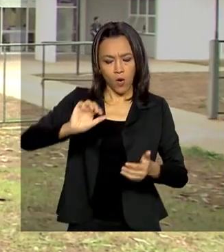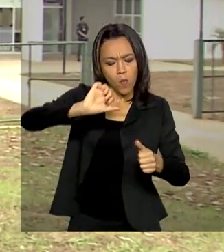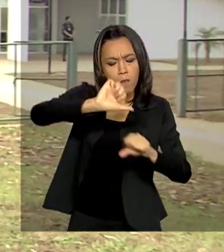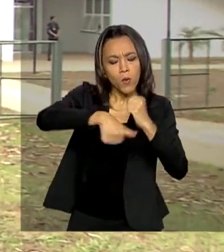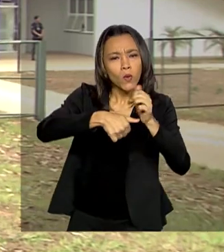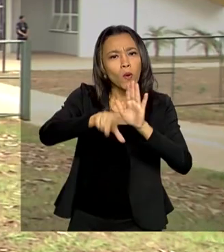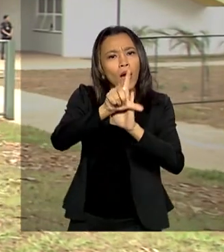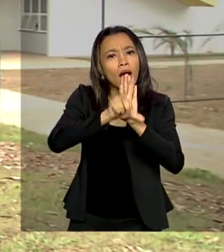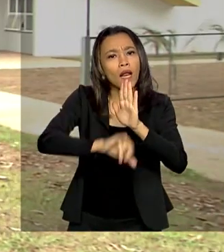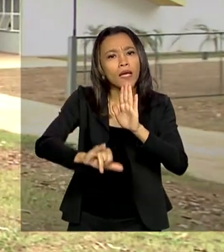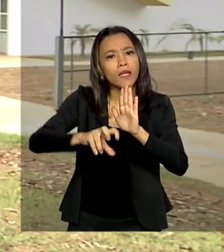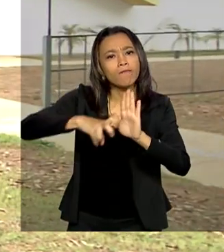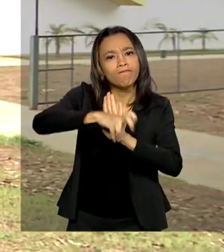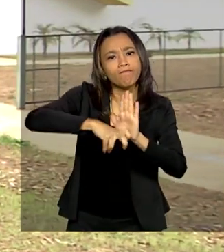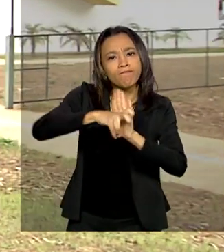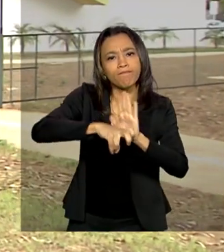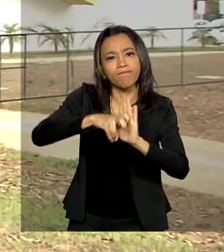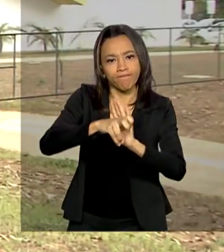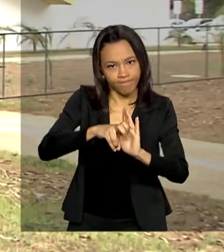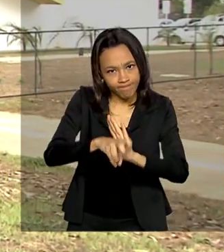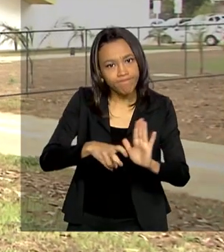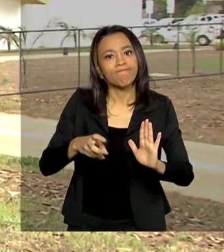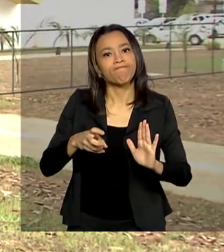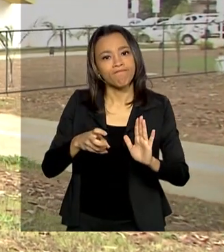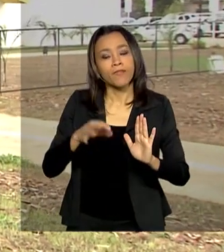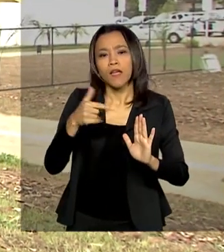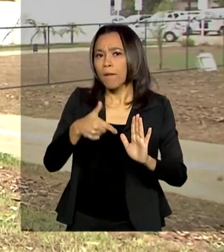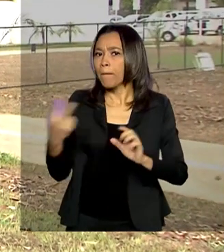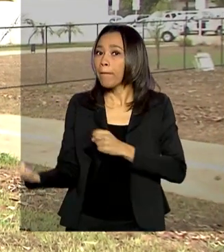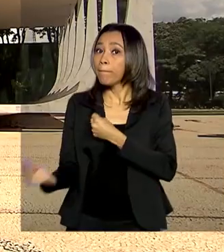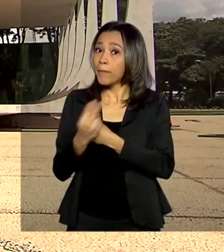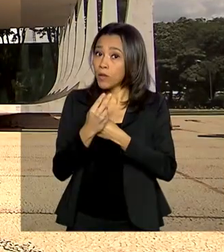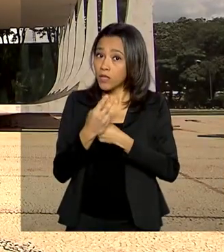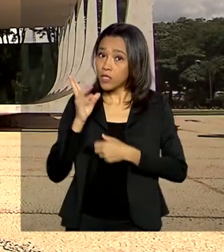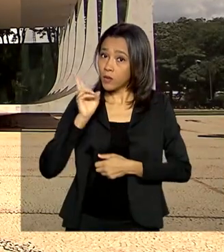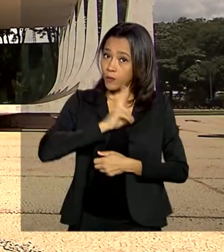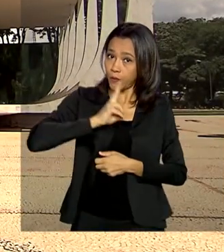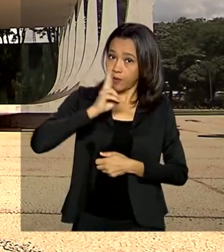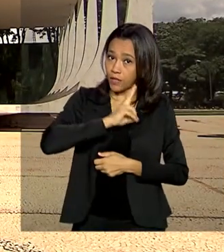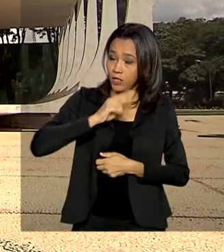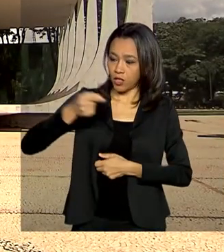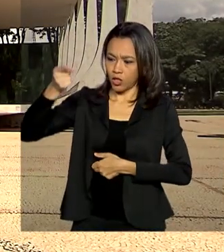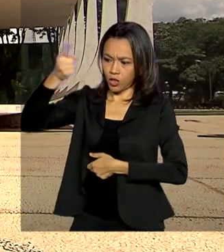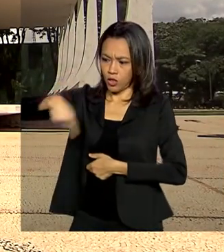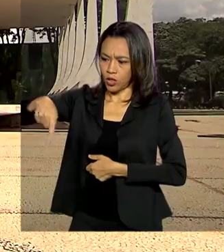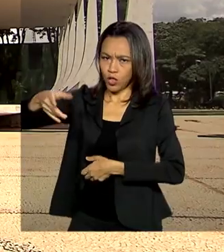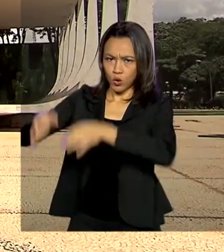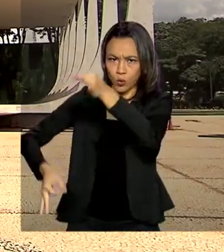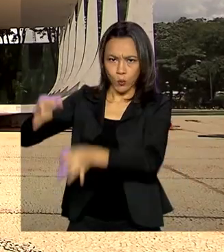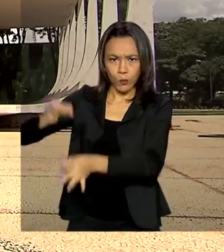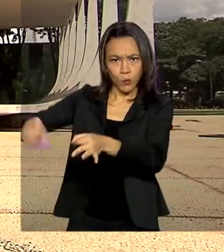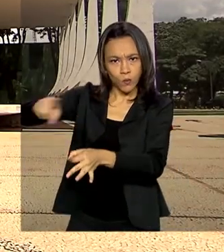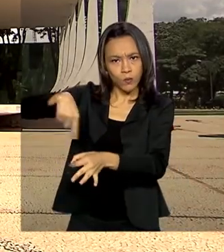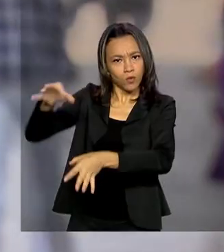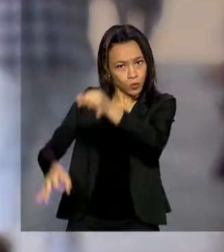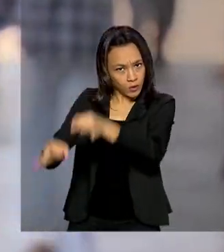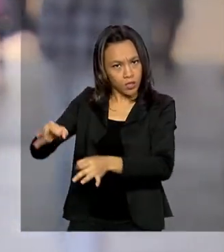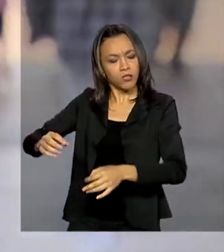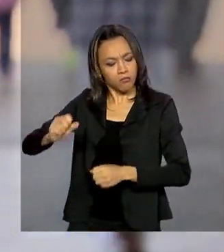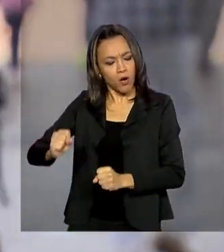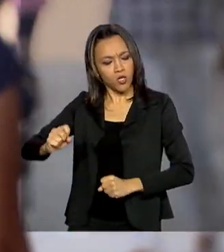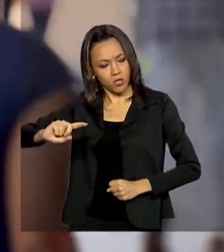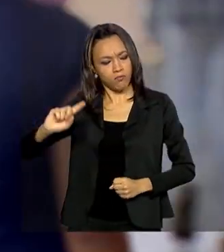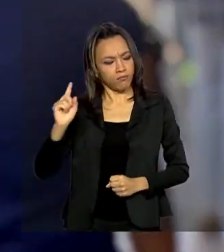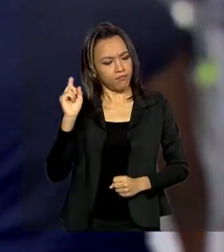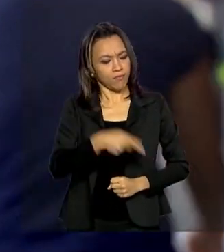Lei Maria da Penha. Agora, como medida protetiva de urgência, juízes podem obrigar o agressor a